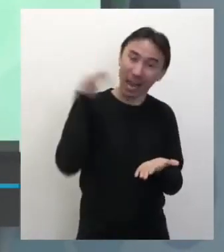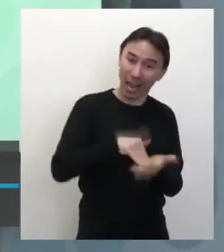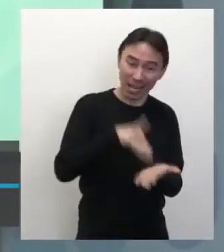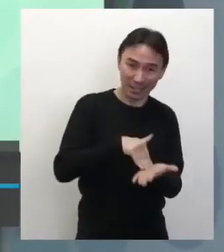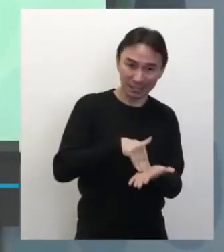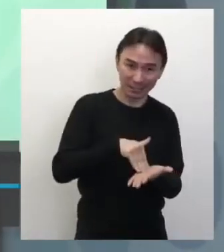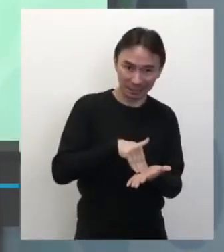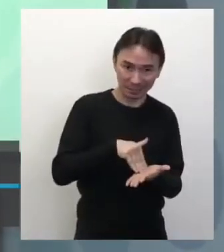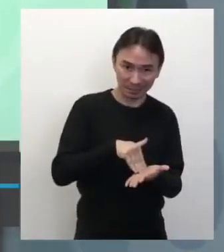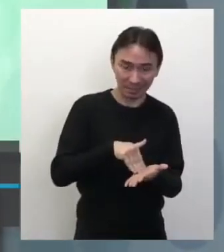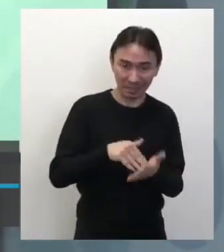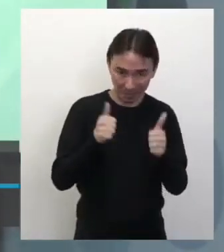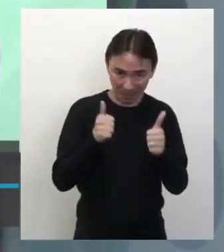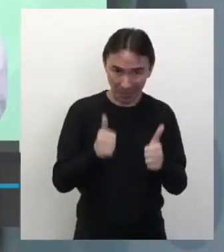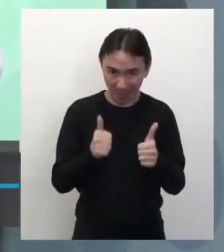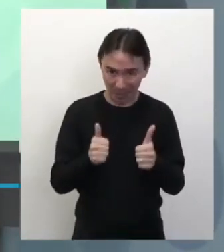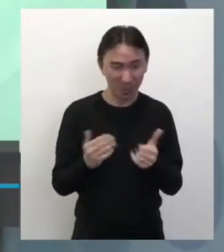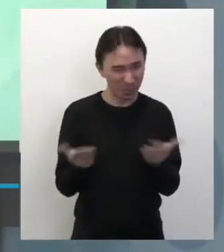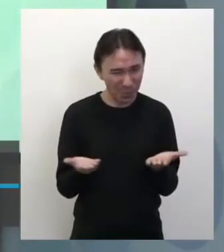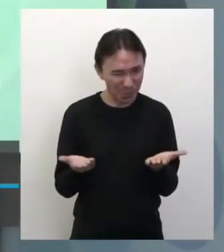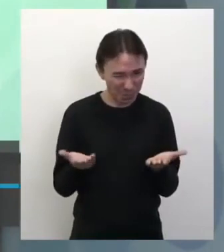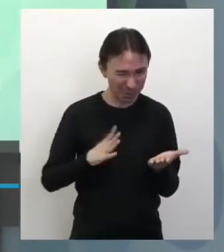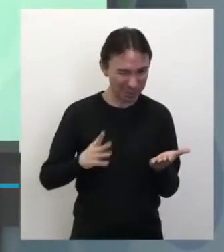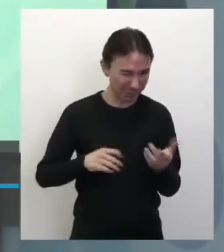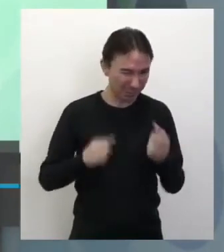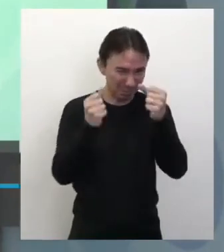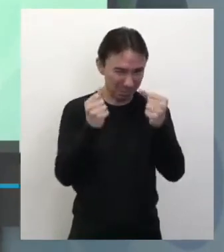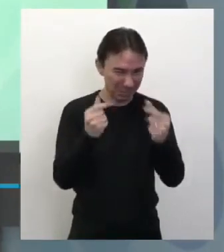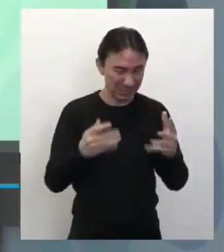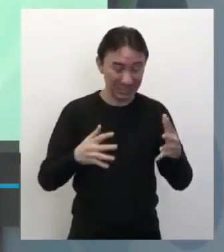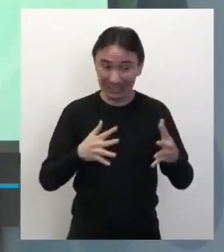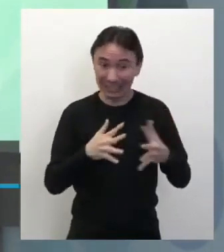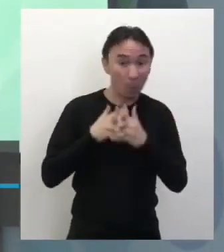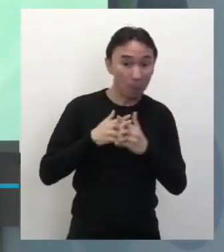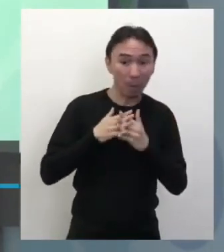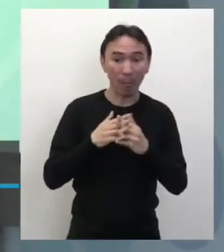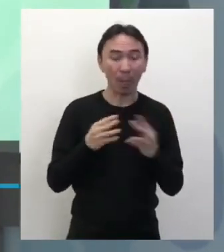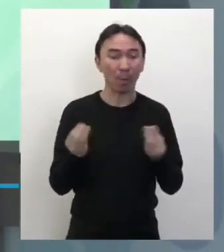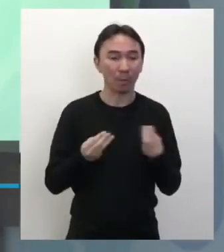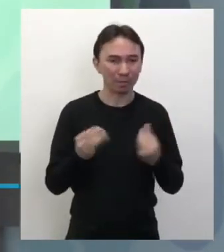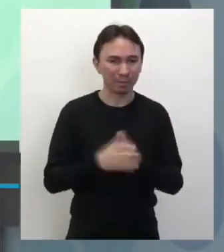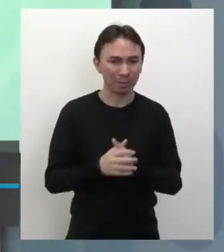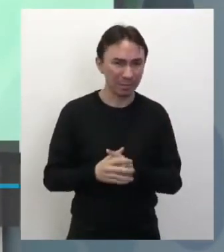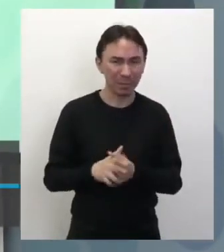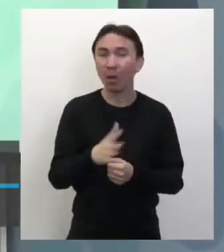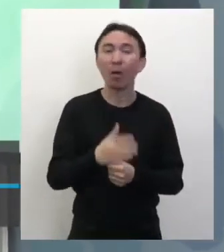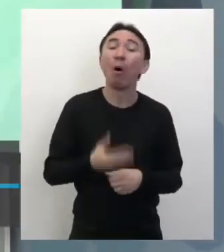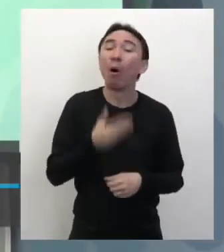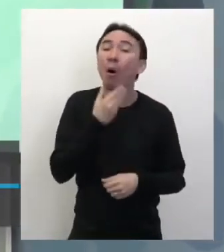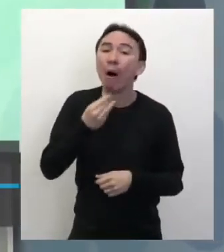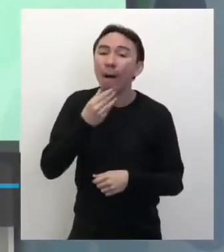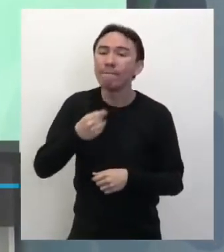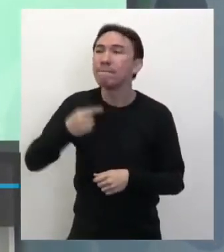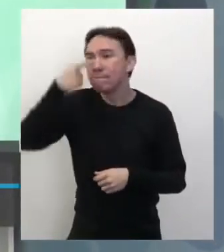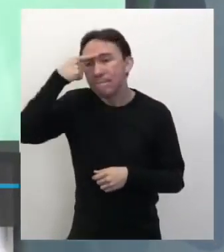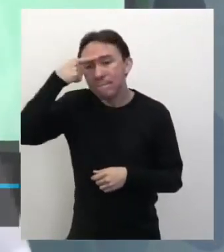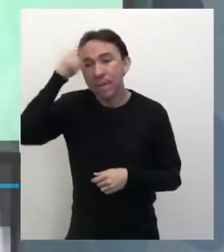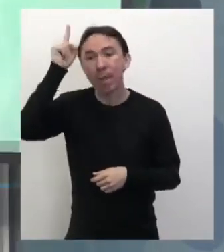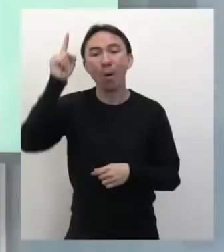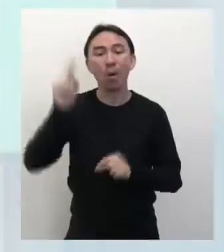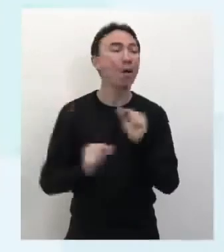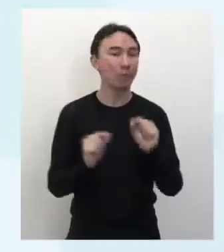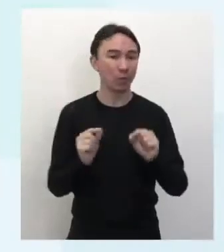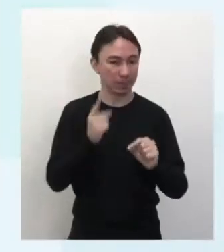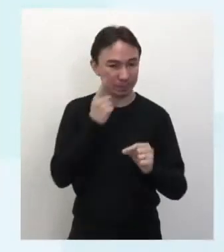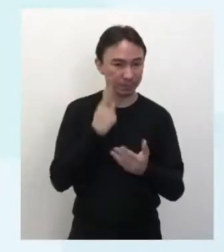complexa, mas é isso que a gente vai ver, como é que é essa complexidade. Primeiro, vamos entender quem foi o cara que falou disso aí, né? Então, tá aparecendo aí